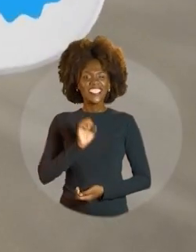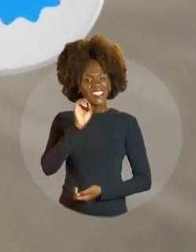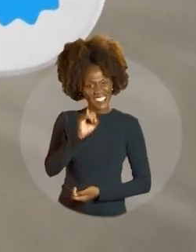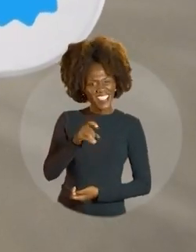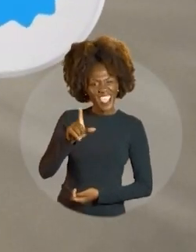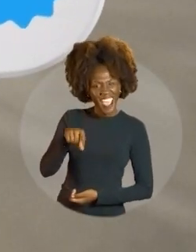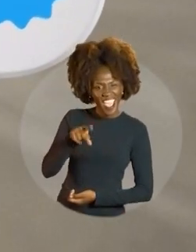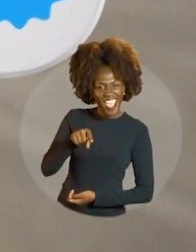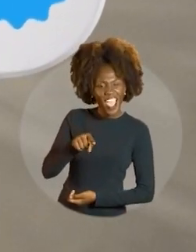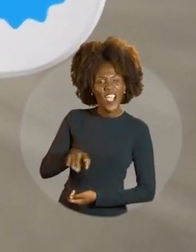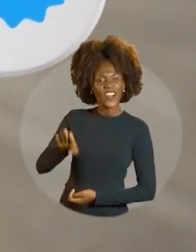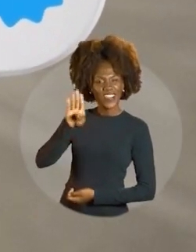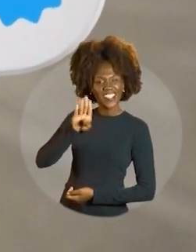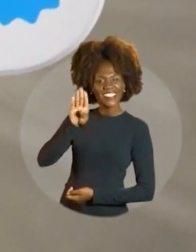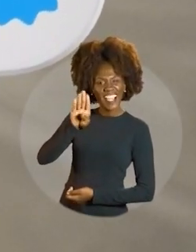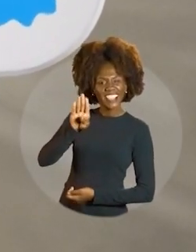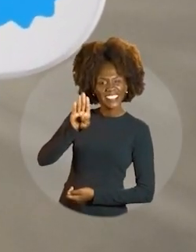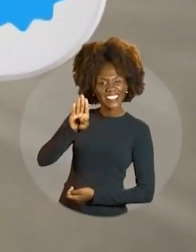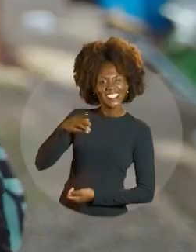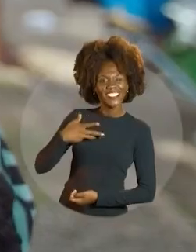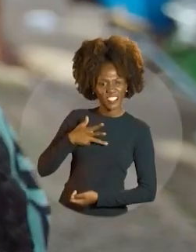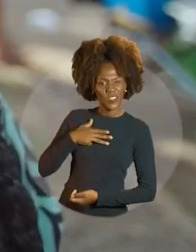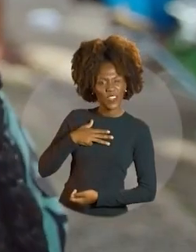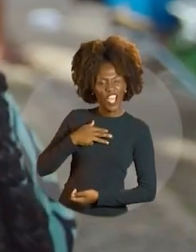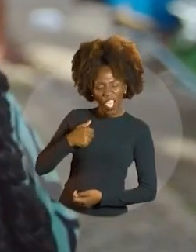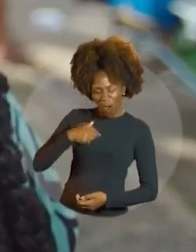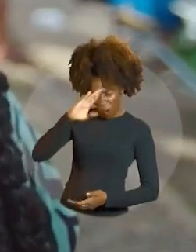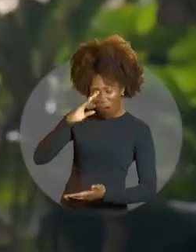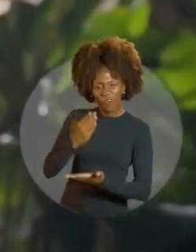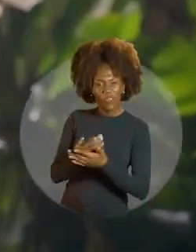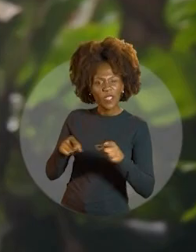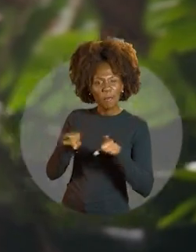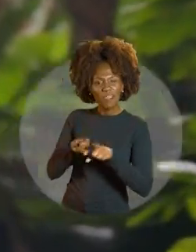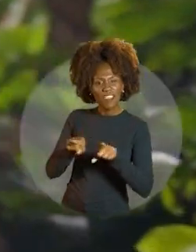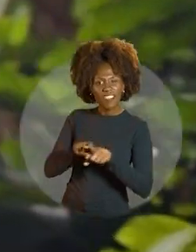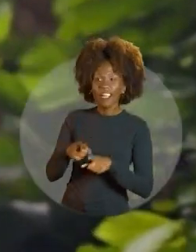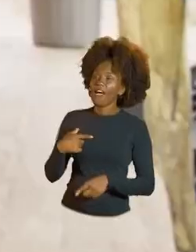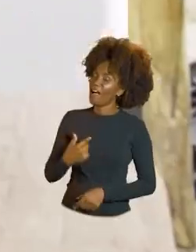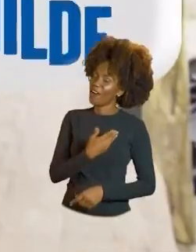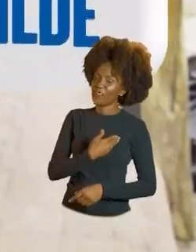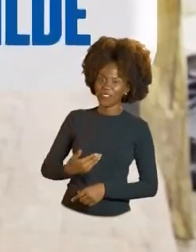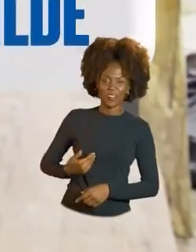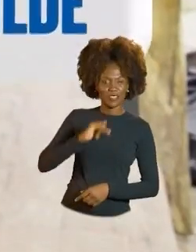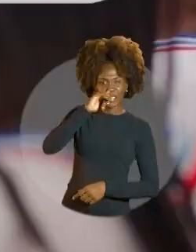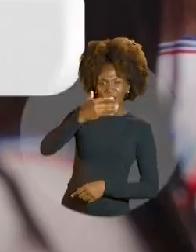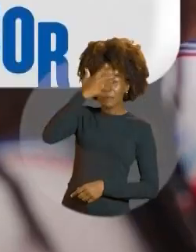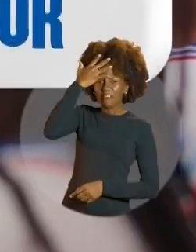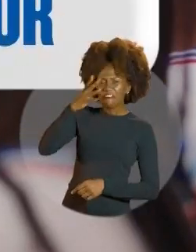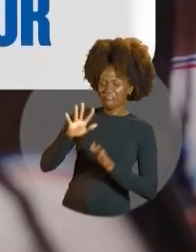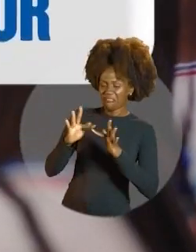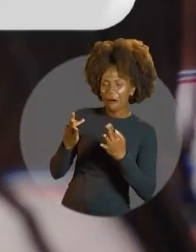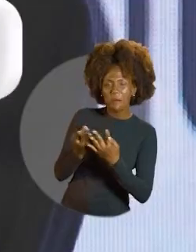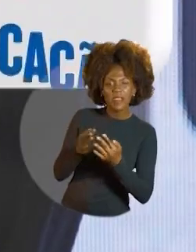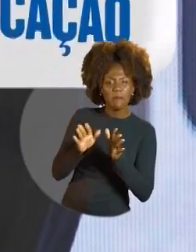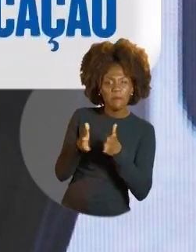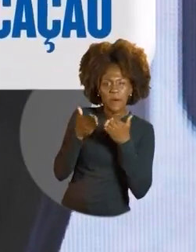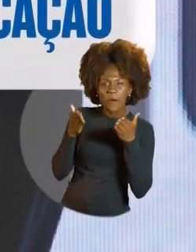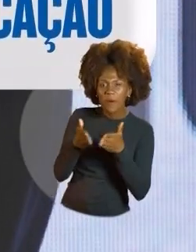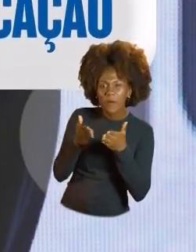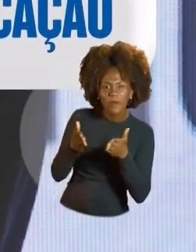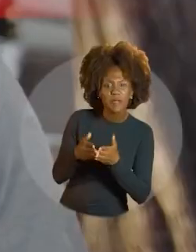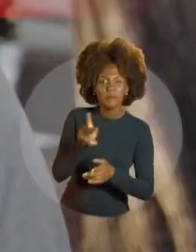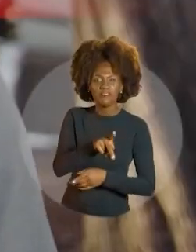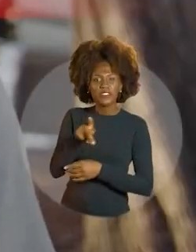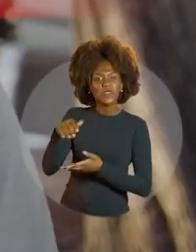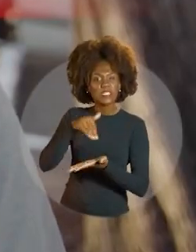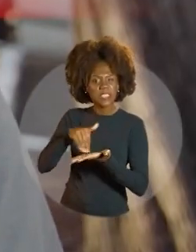candidato de Lula, ele confia, eu também confio. Nosso governador Jerônimo é um cara que veio de família humilde, professor, secretário